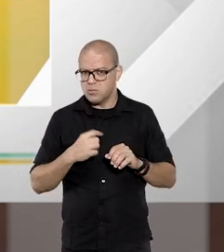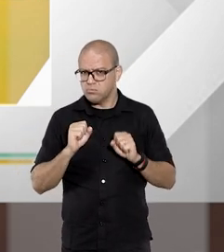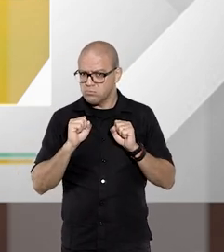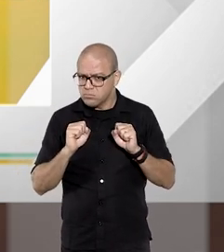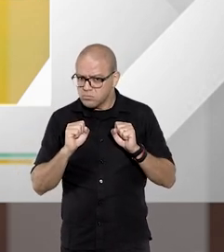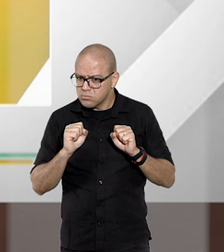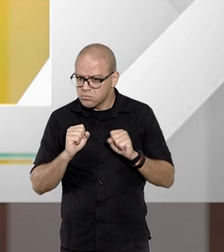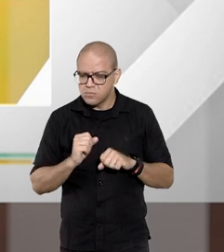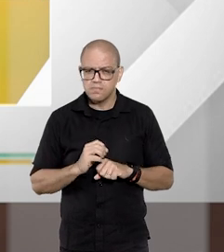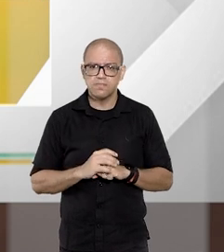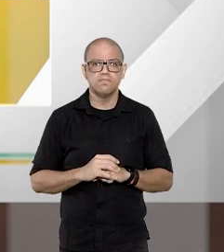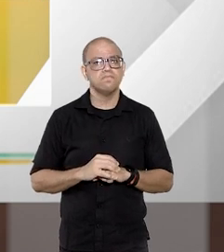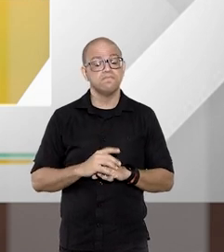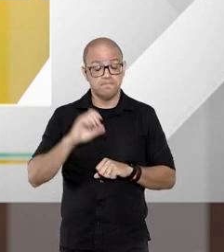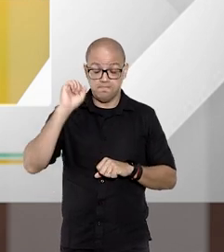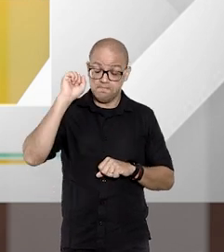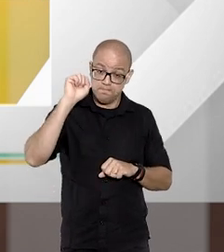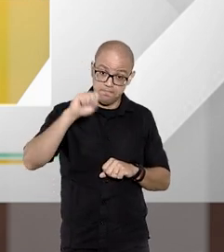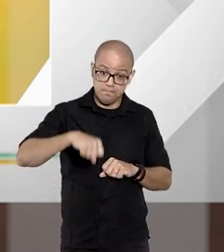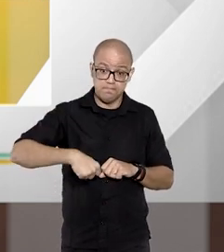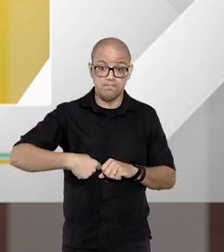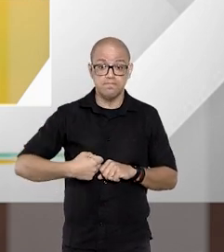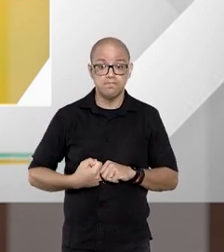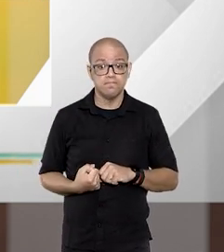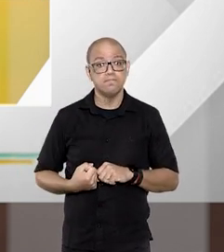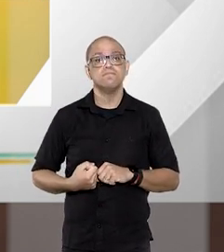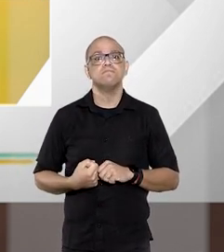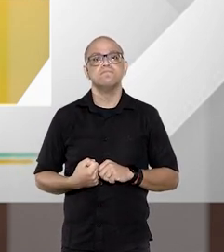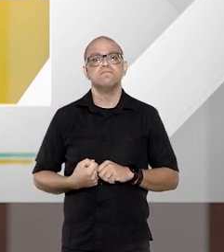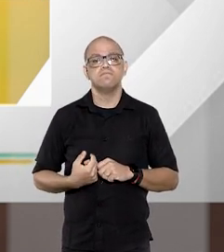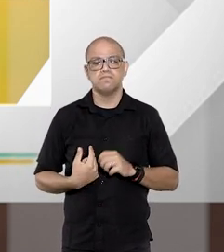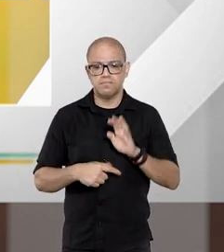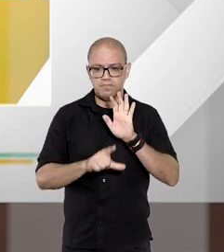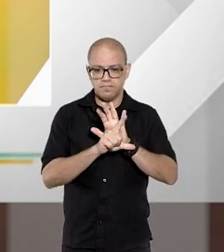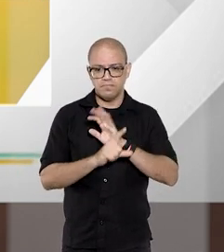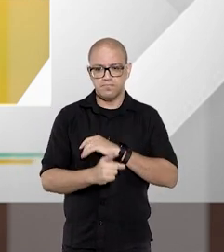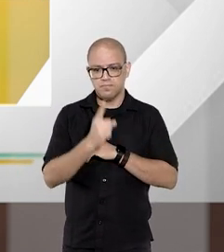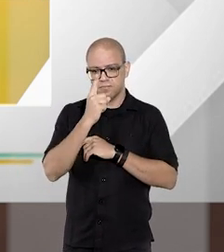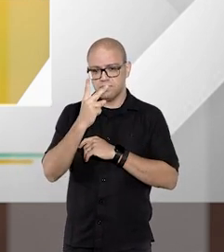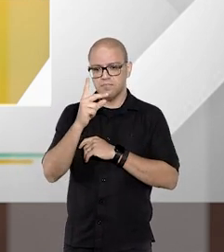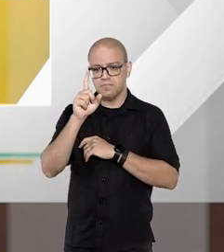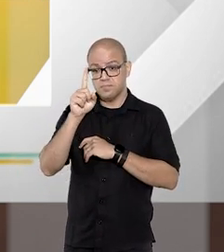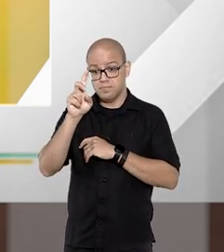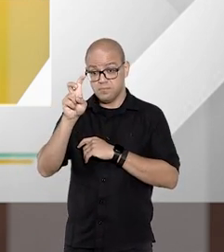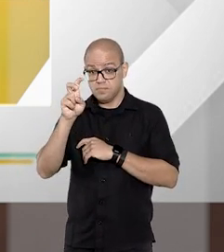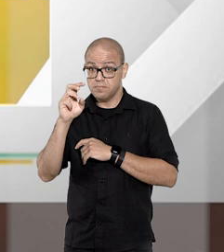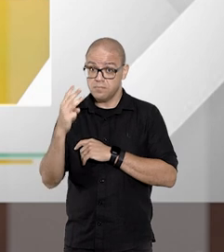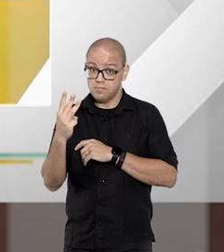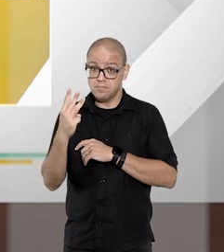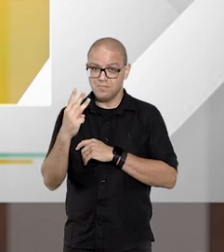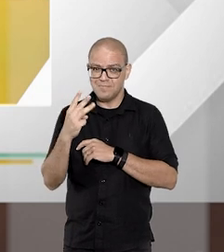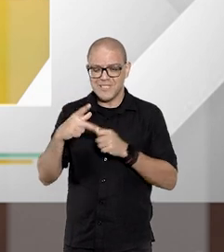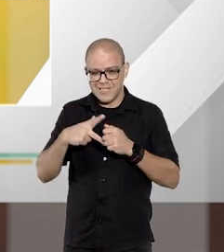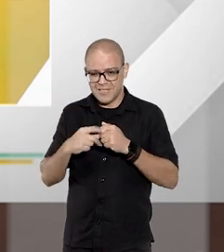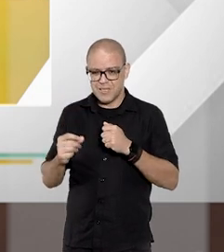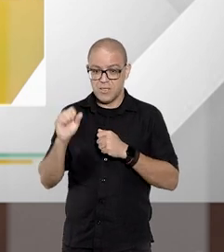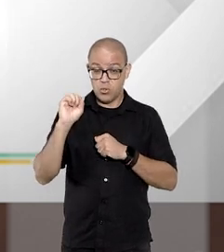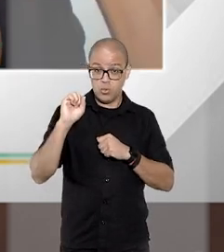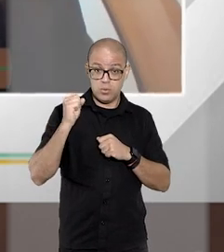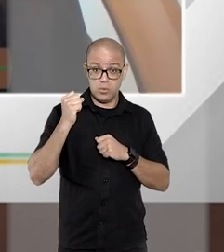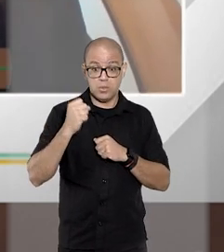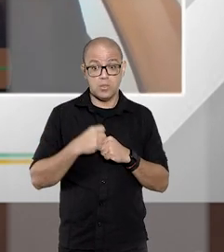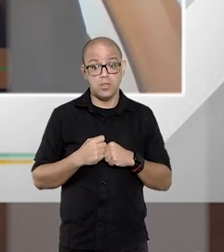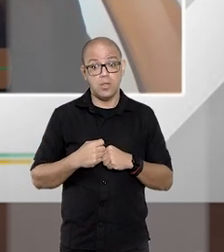hipóteses sim sim a lei 12.153 no artigo oitavo